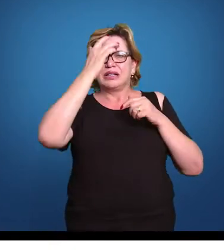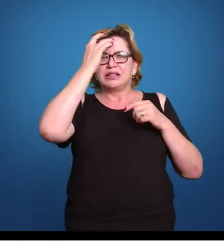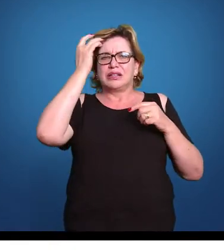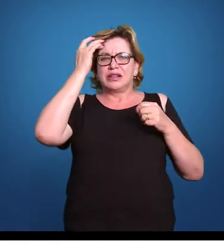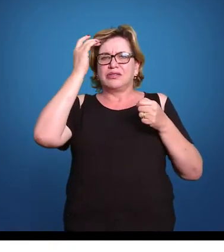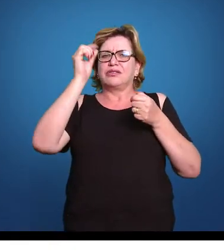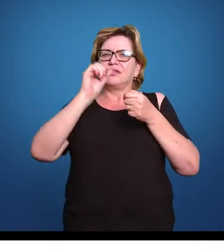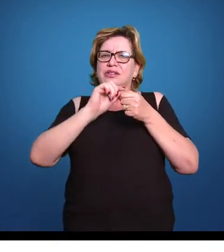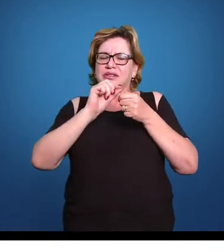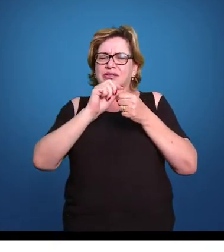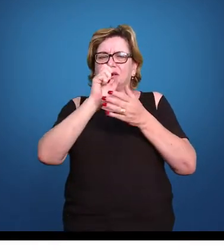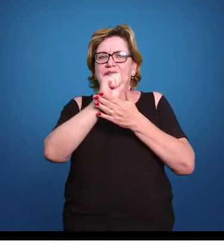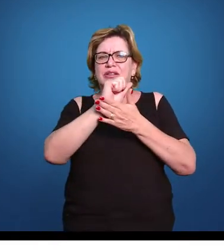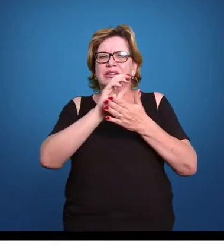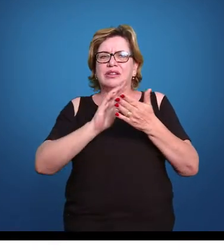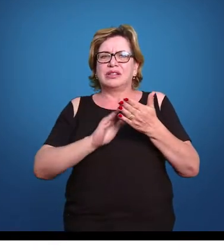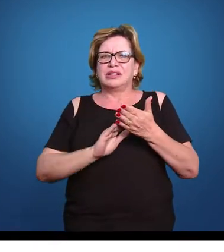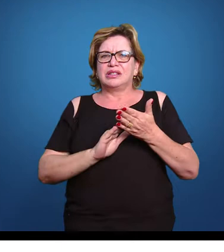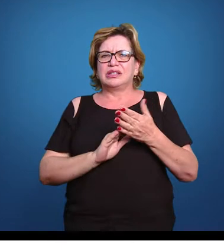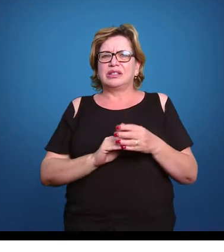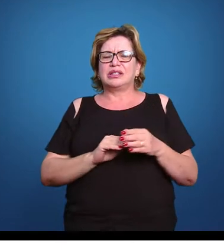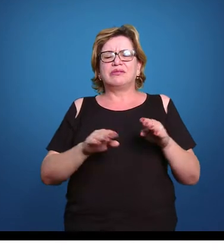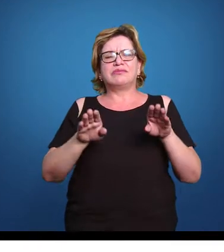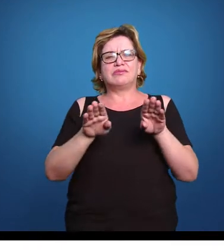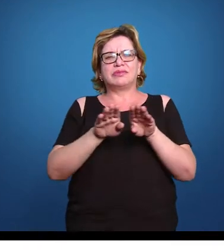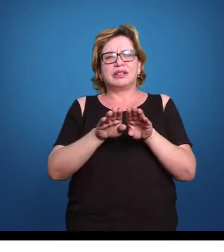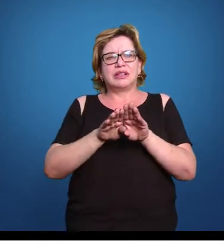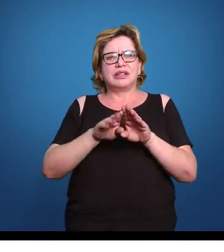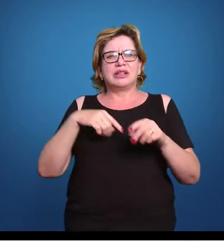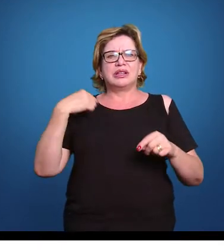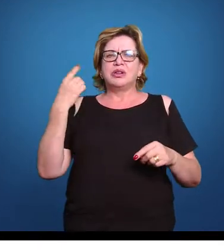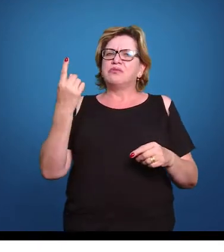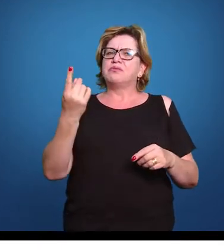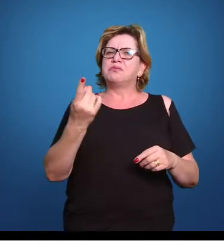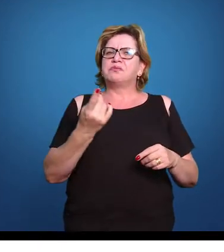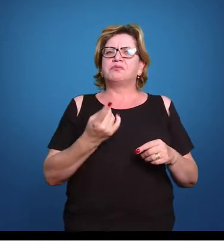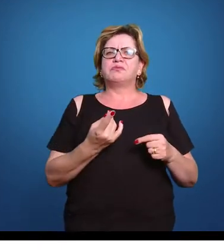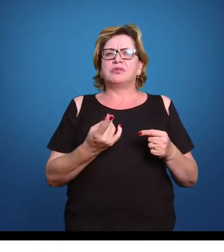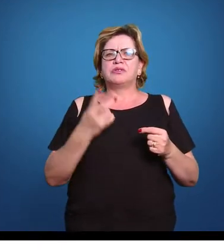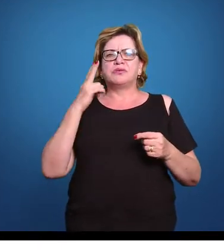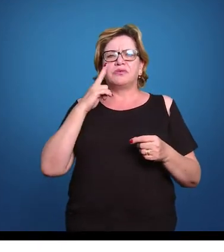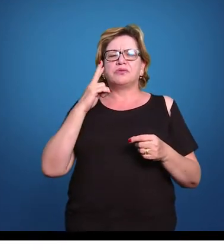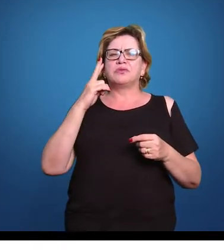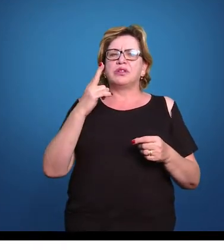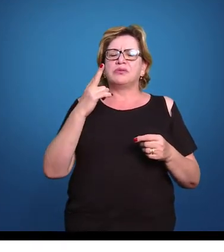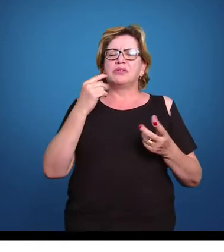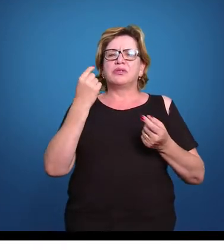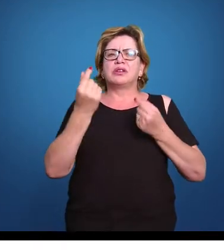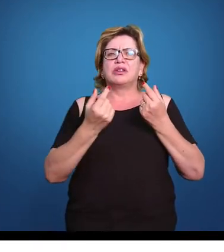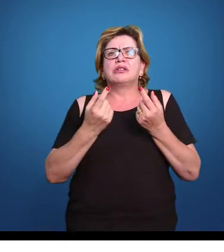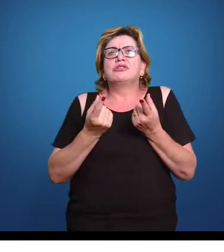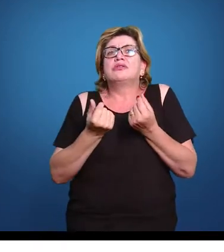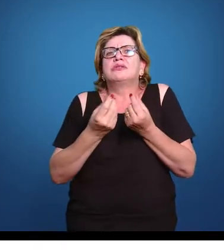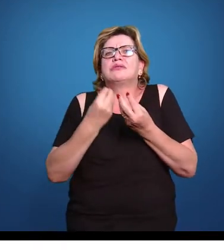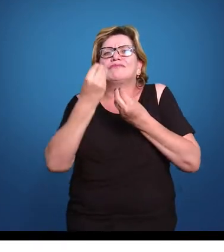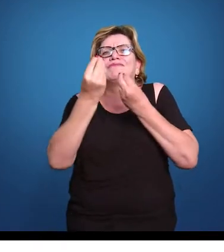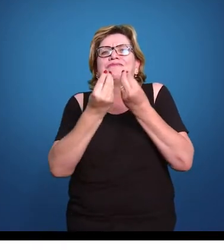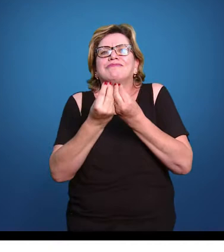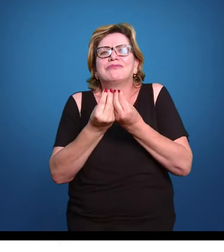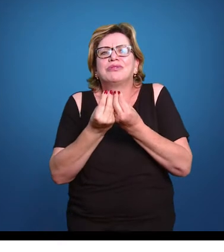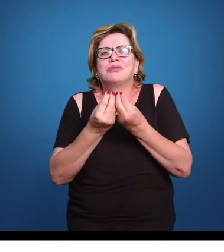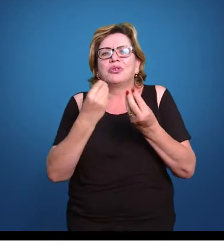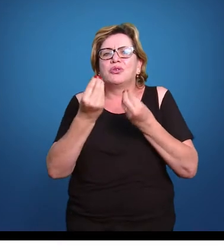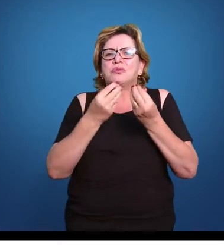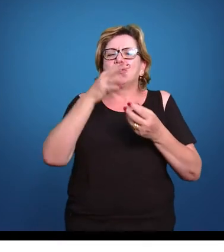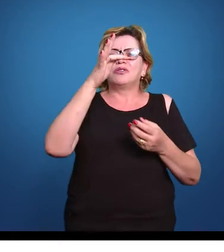as tarefas junto conosco. Também analisamos a parte financeira, de onde virão os recursos, onde virão os